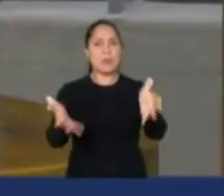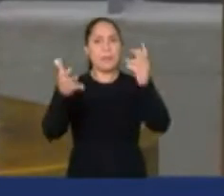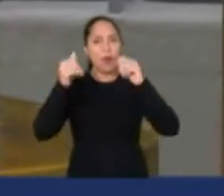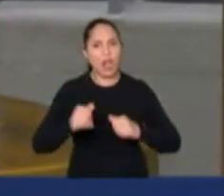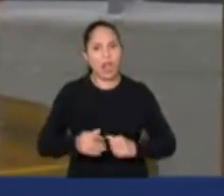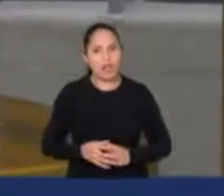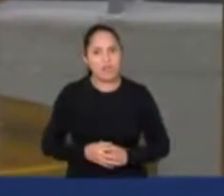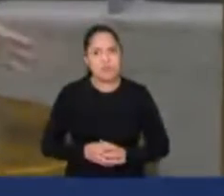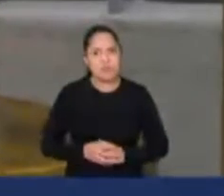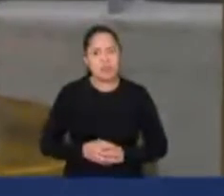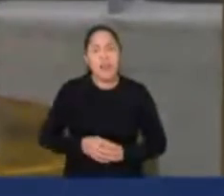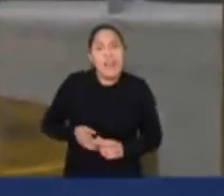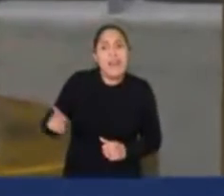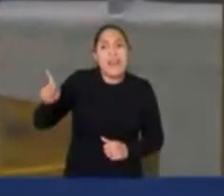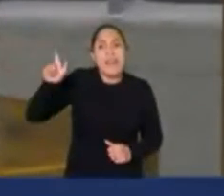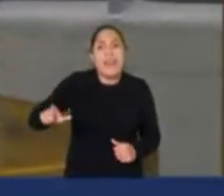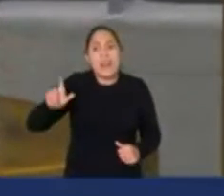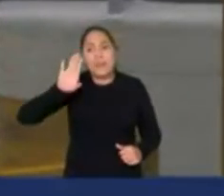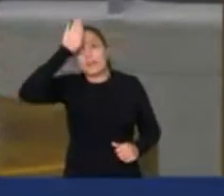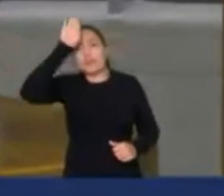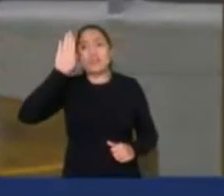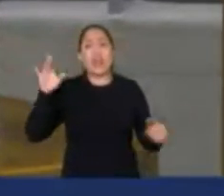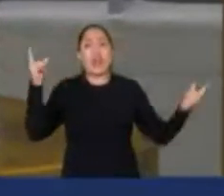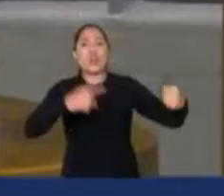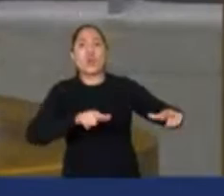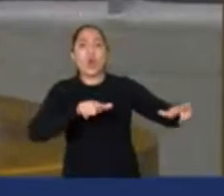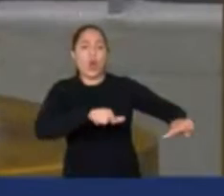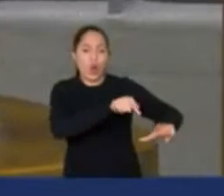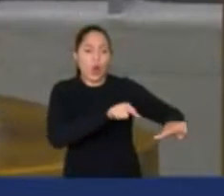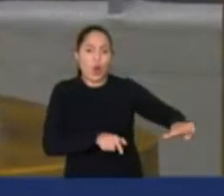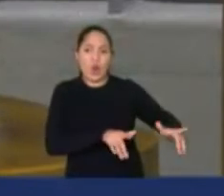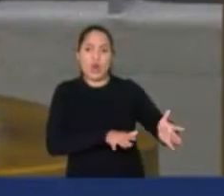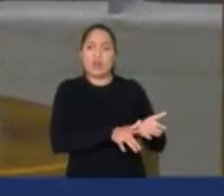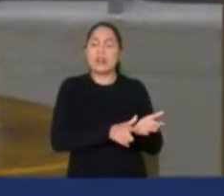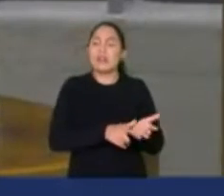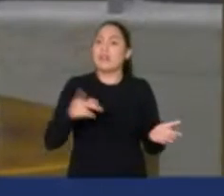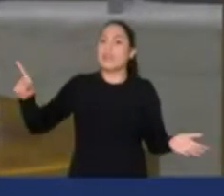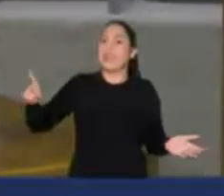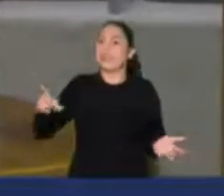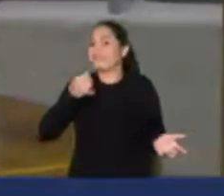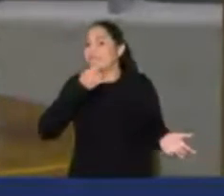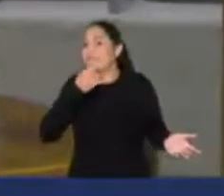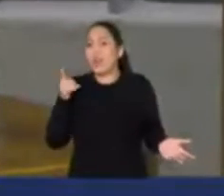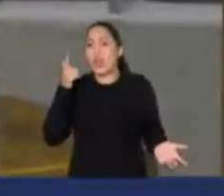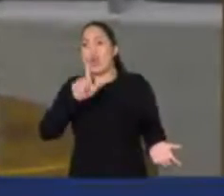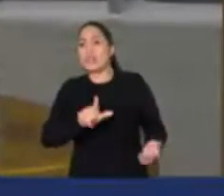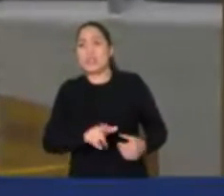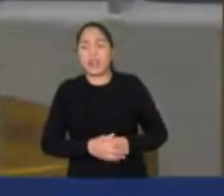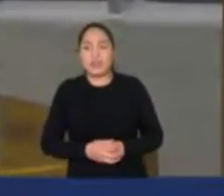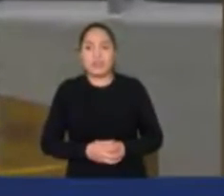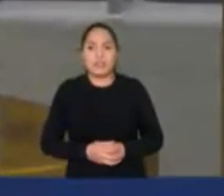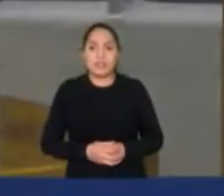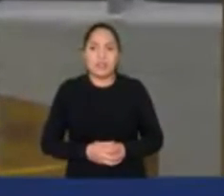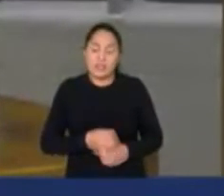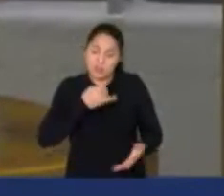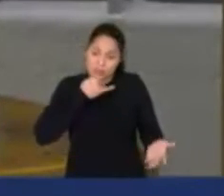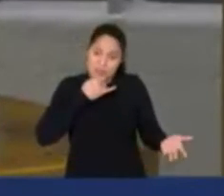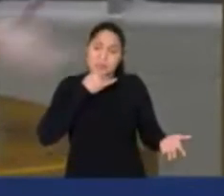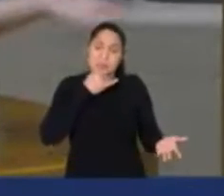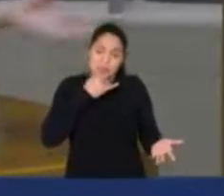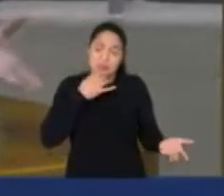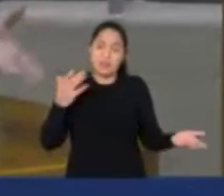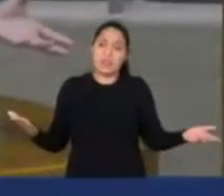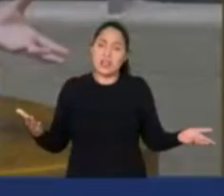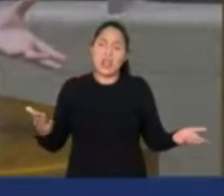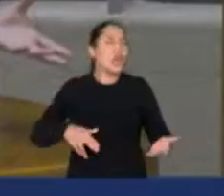ao insinuar contra as urnas eletrônicas que elegeram, lamentavelmente, ele. E elegeram, infelizmente. Eu nunca